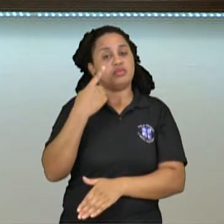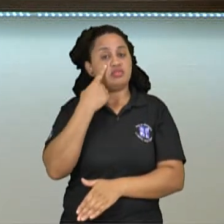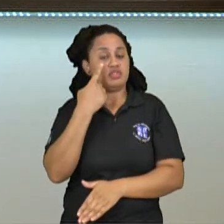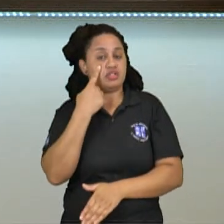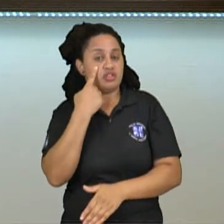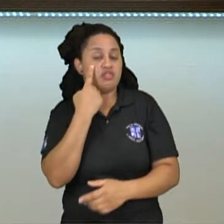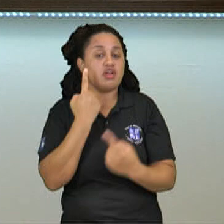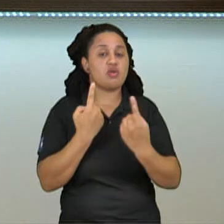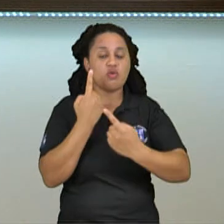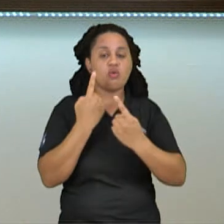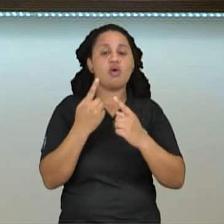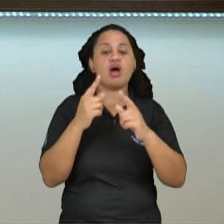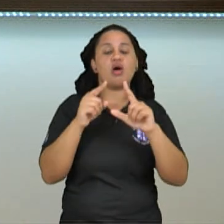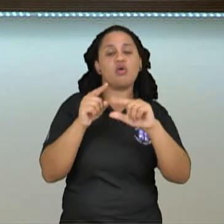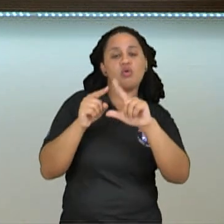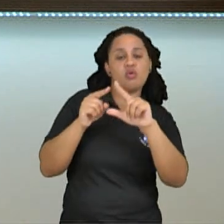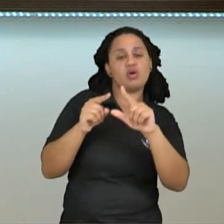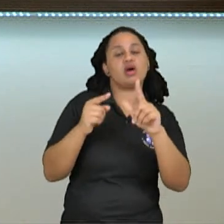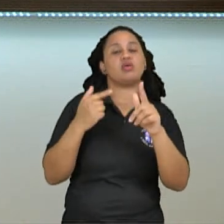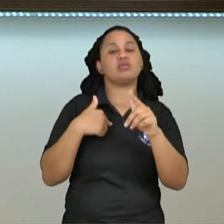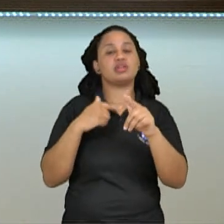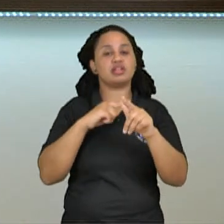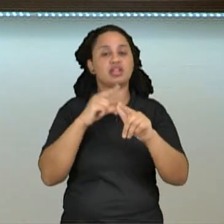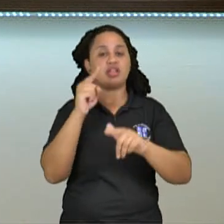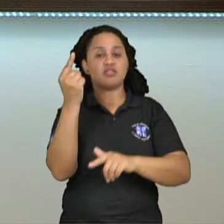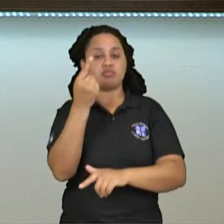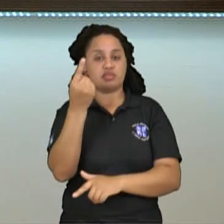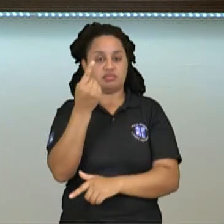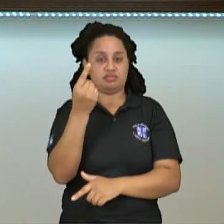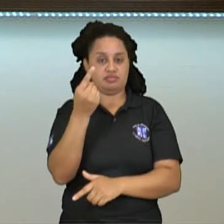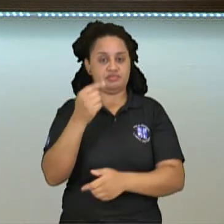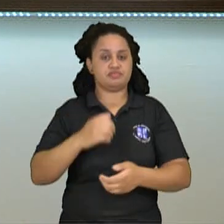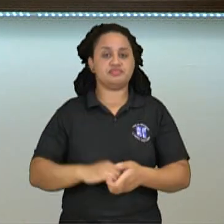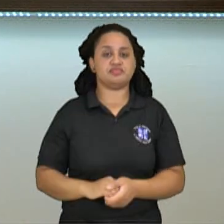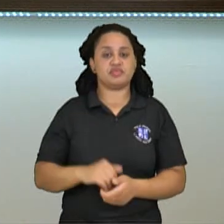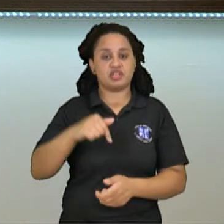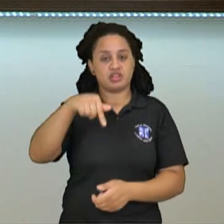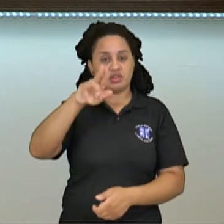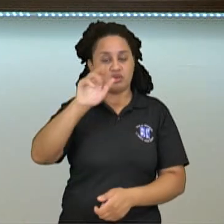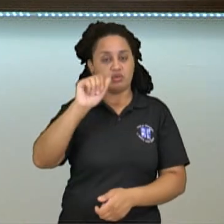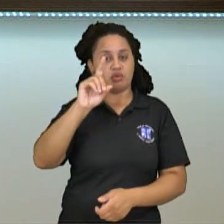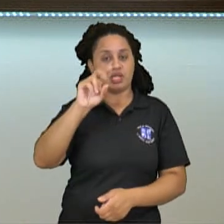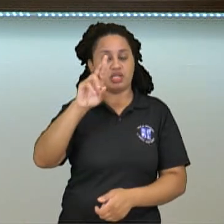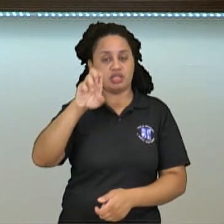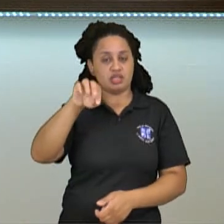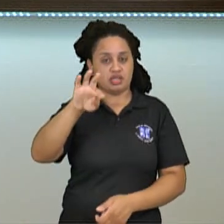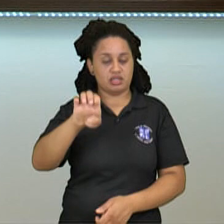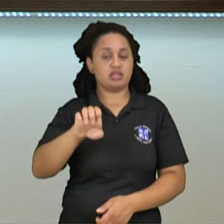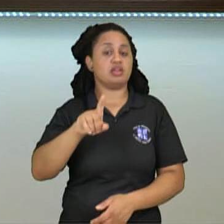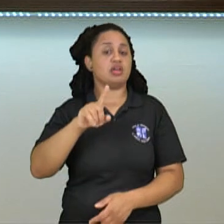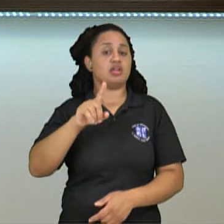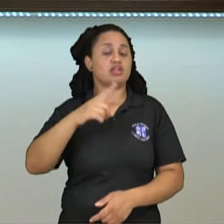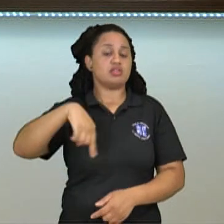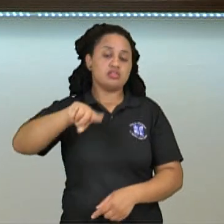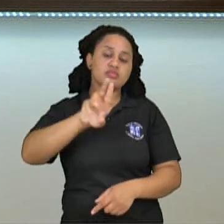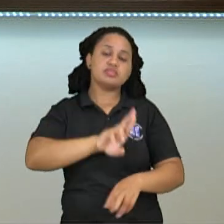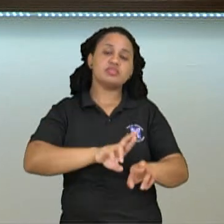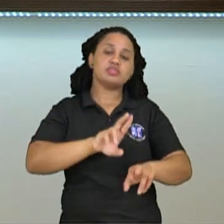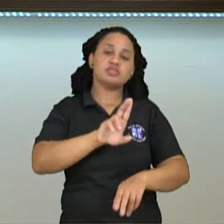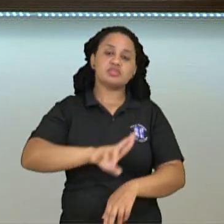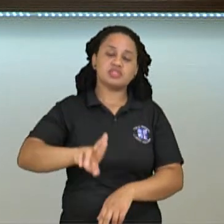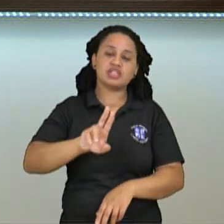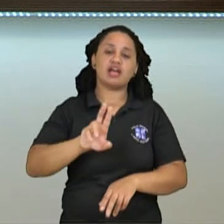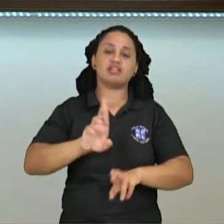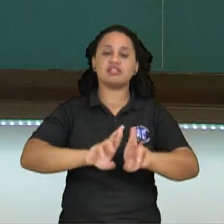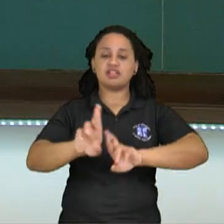correspondente no primeiro quadrante. Isso nós vamos usar bastante nas relações trigonométricas mais